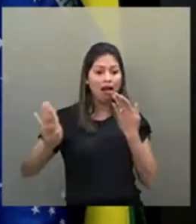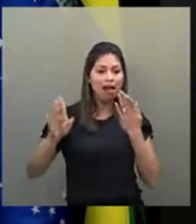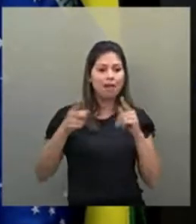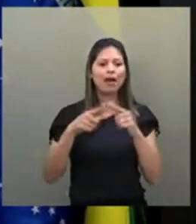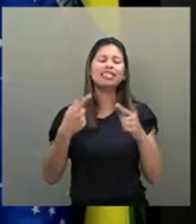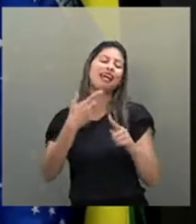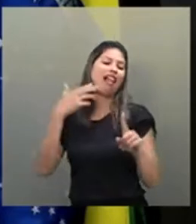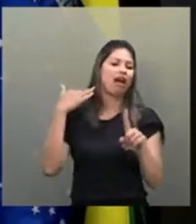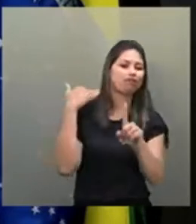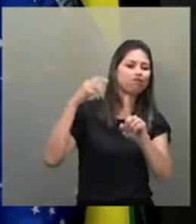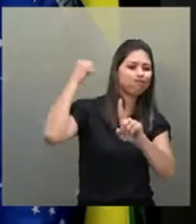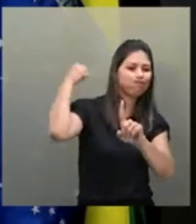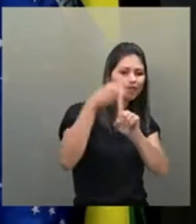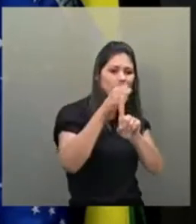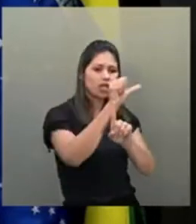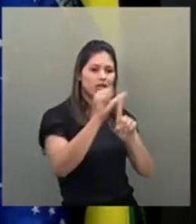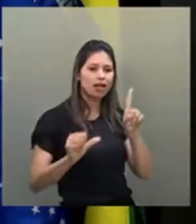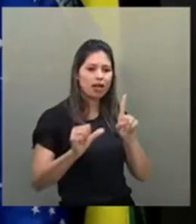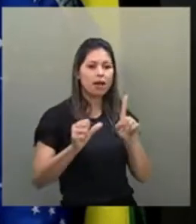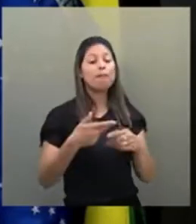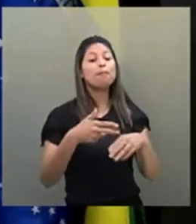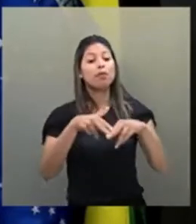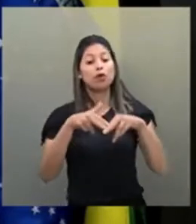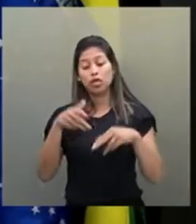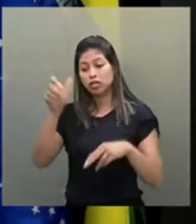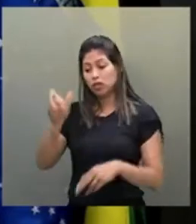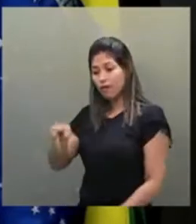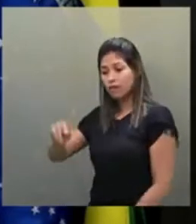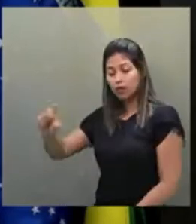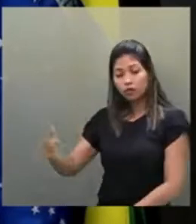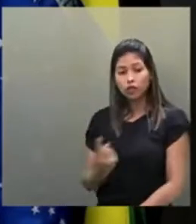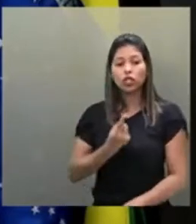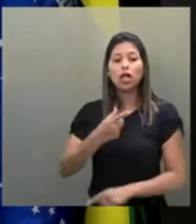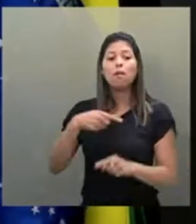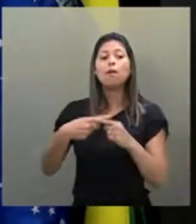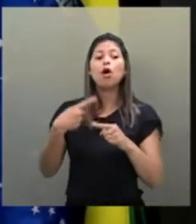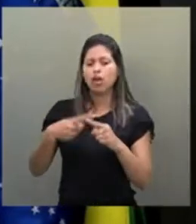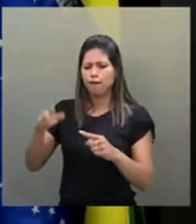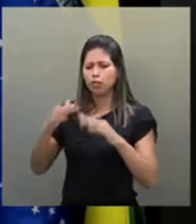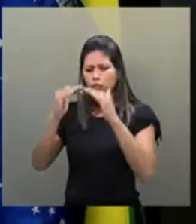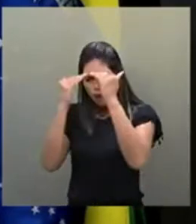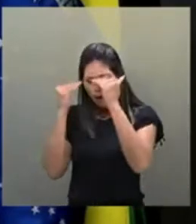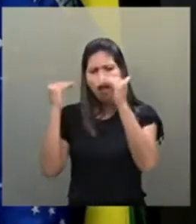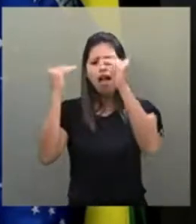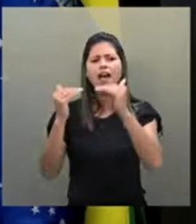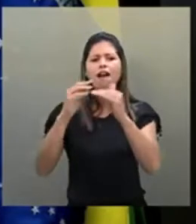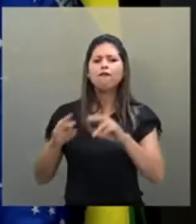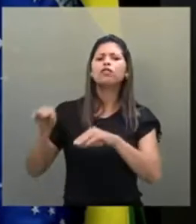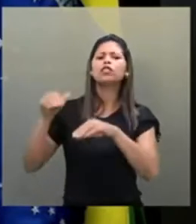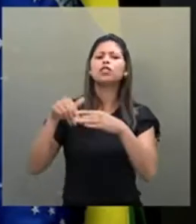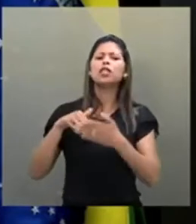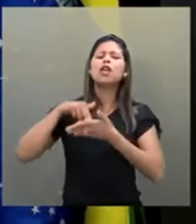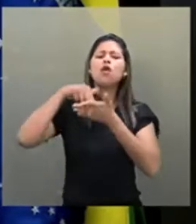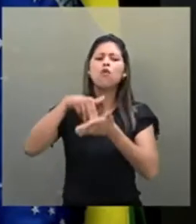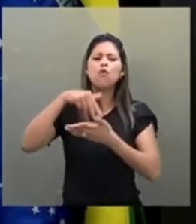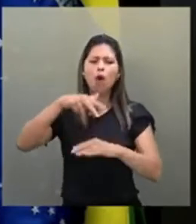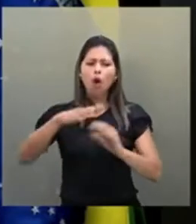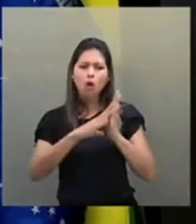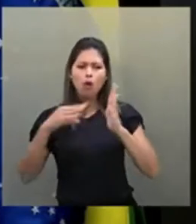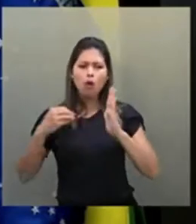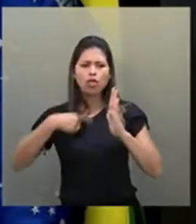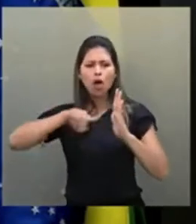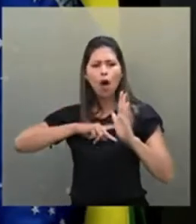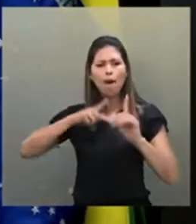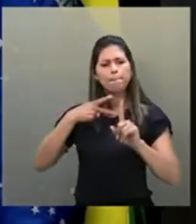ela é assassinada. Por isso que você está aqui, Neis, não só por você, mas pelo que você representa. porque nós, do parlamento, temos que